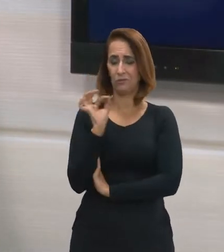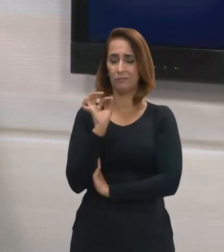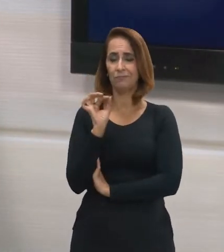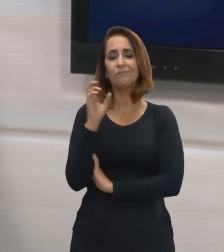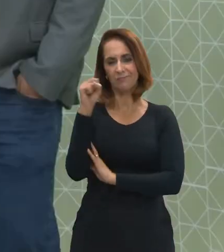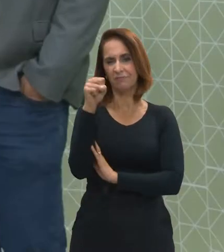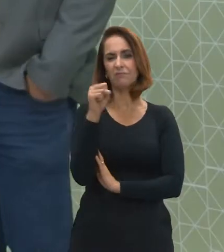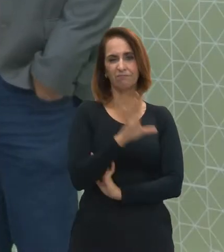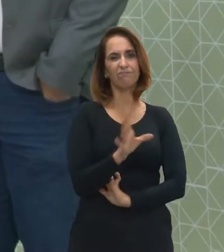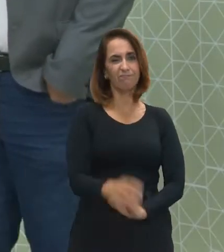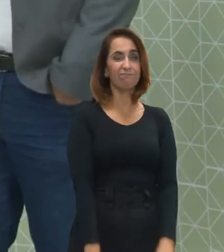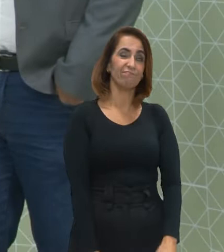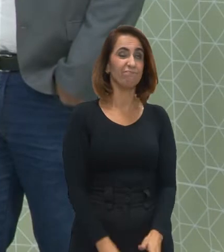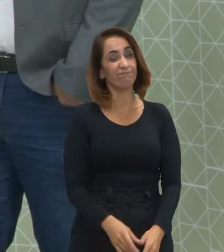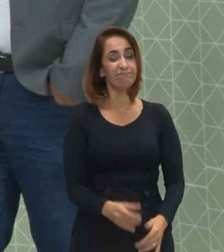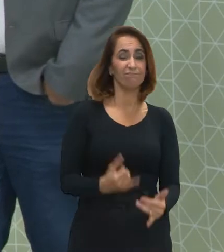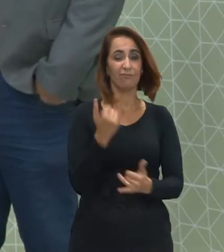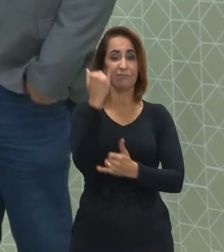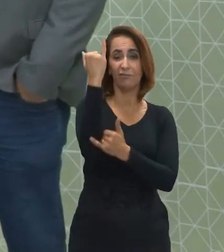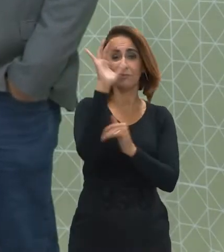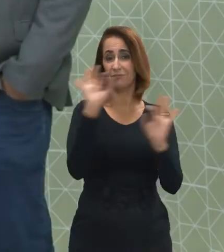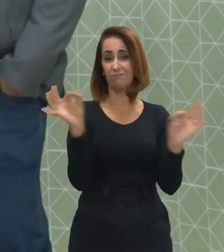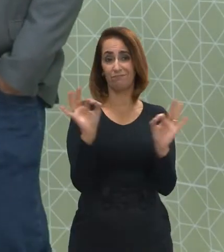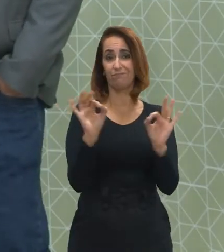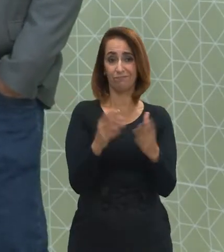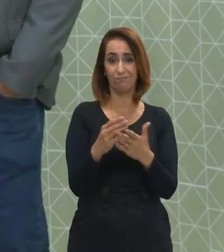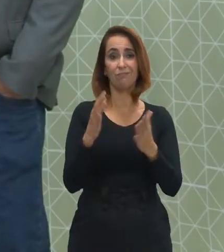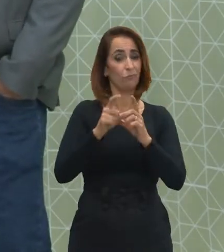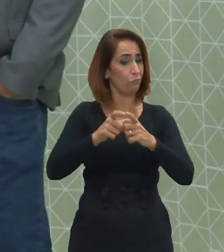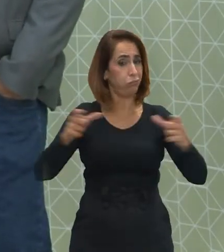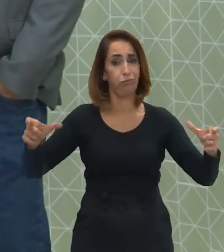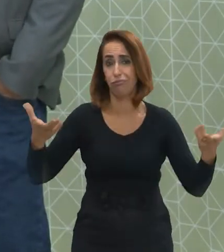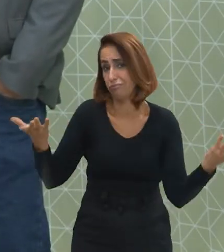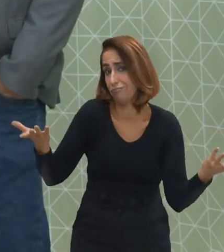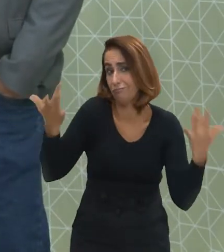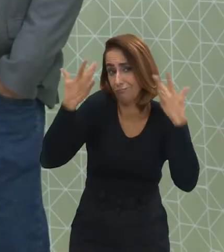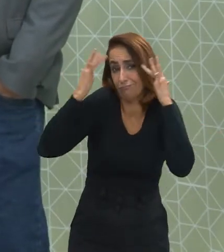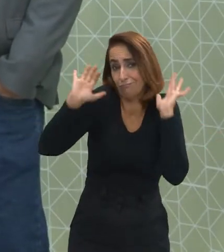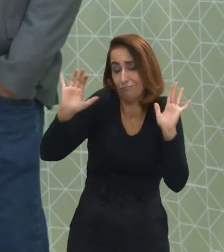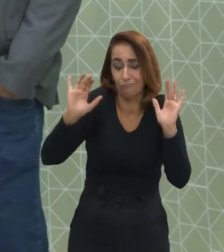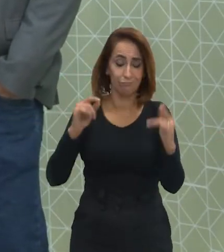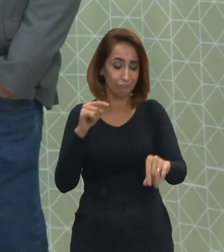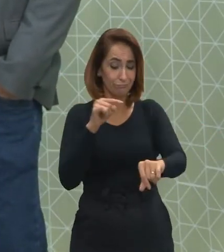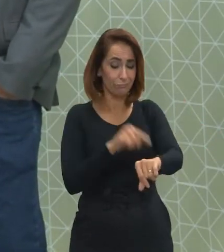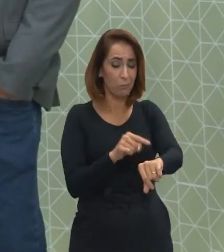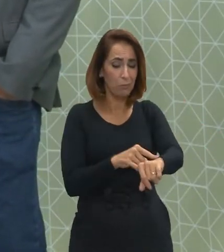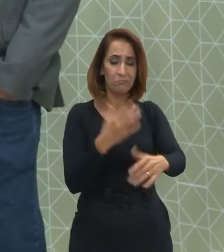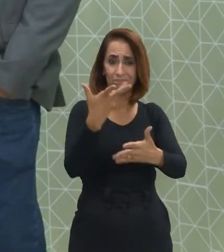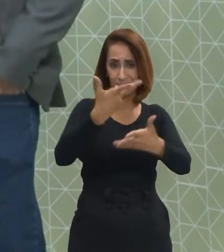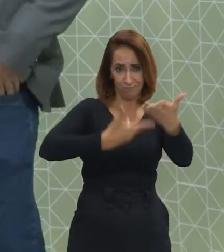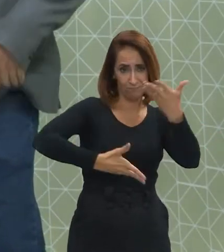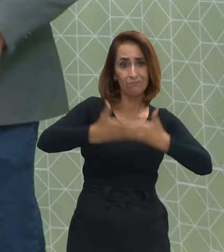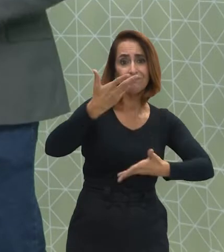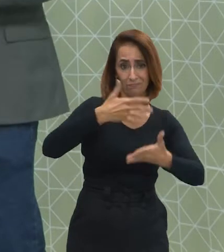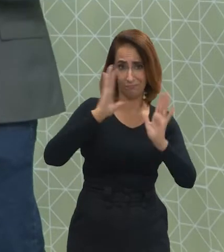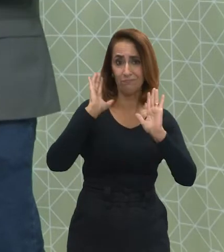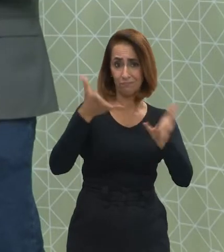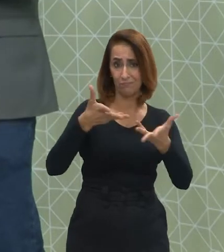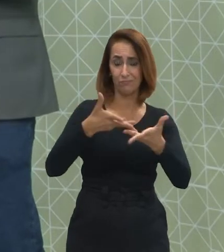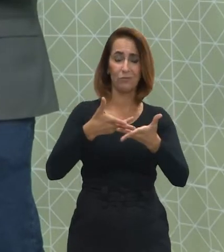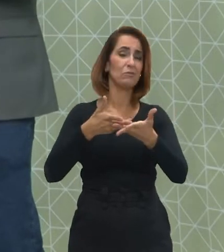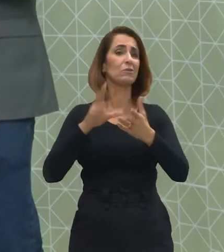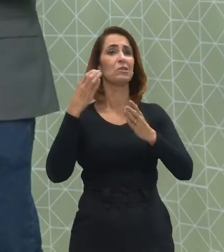Sim, sim. É importante que, assim, normalmente as questões agora